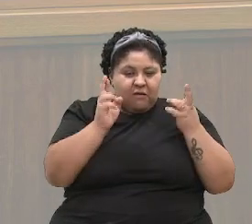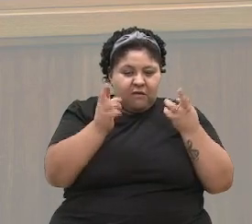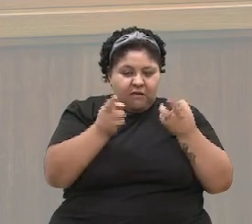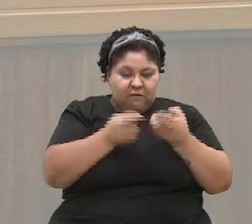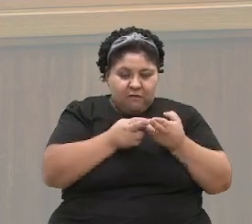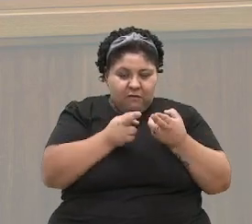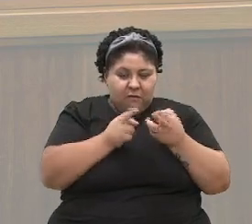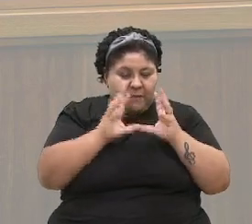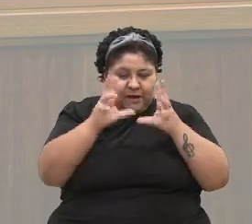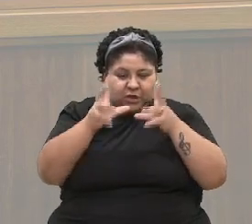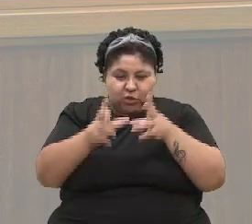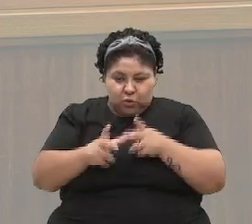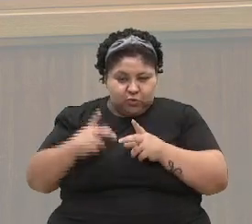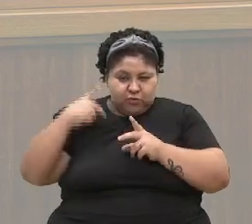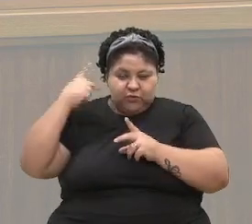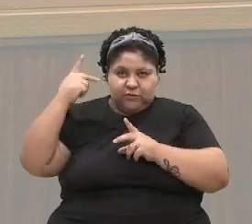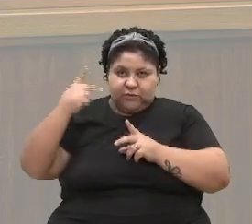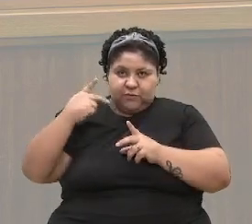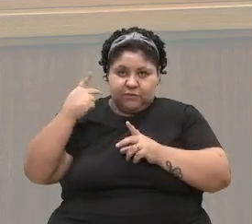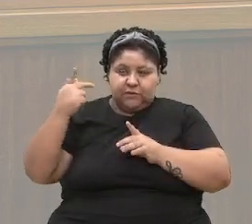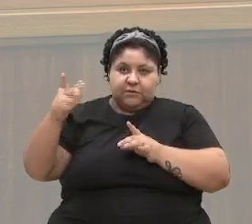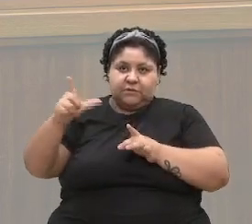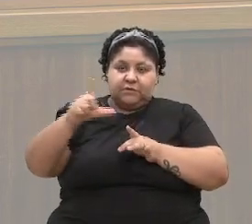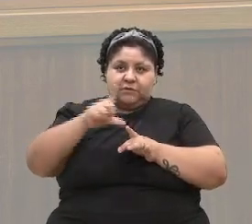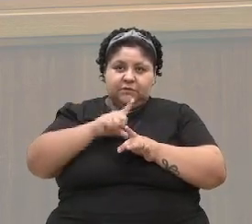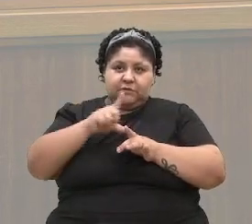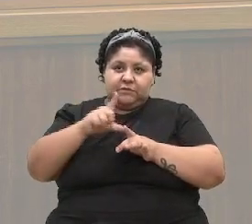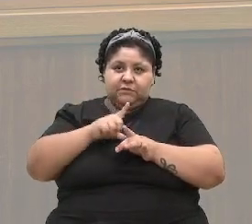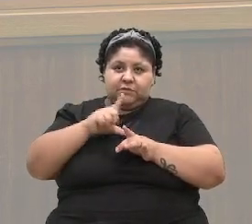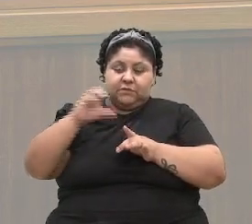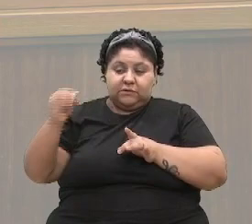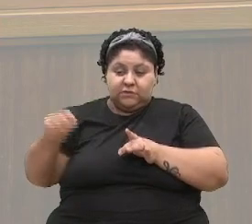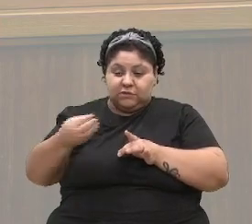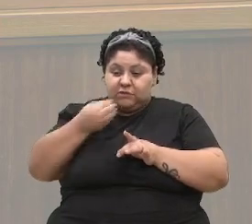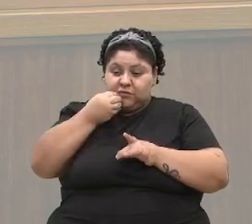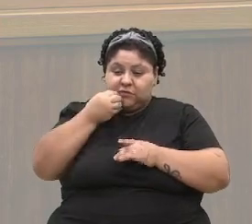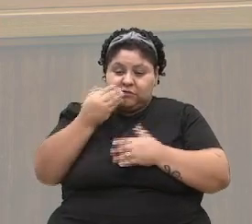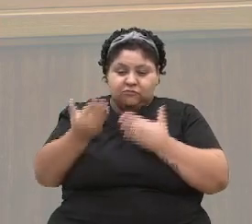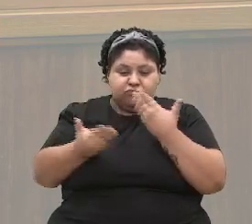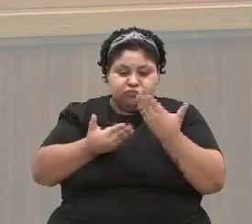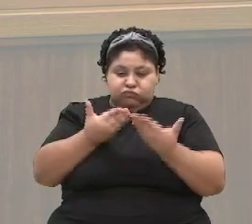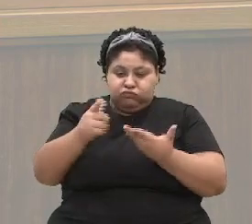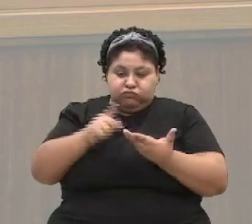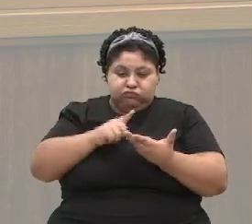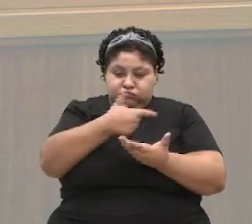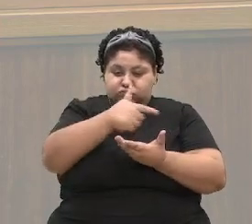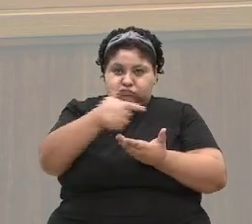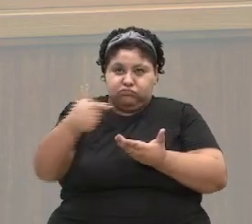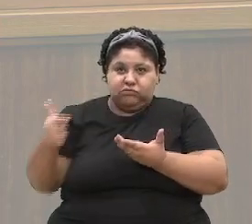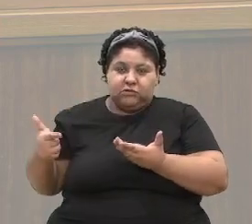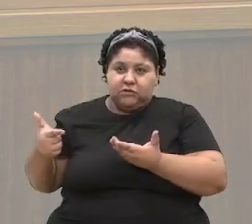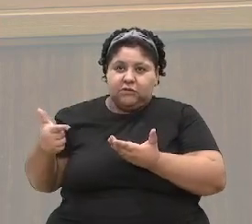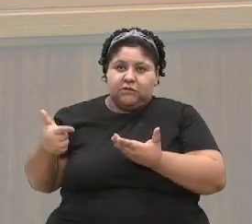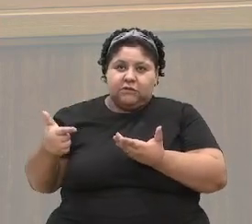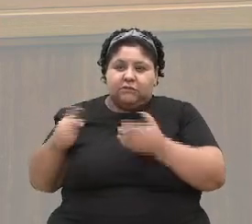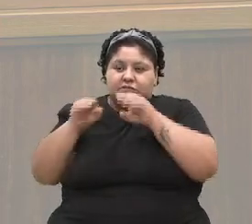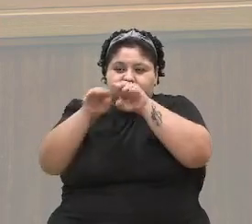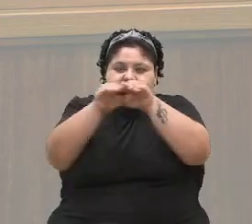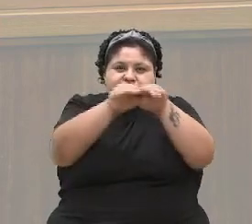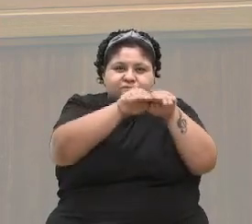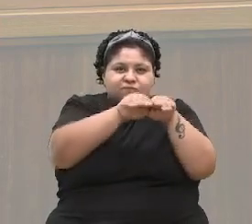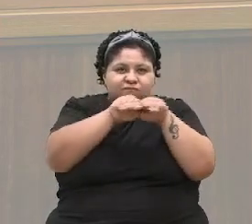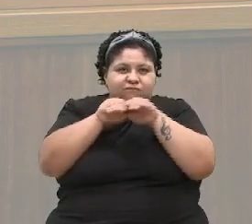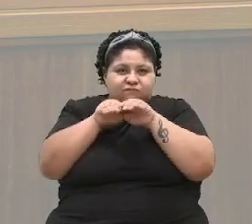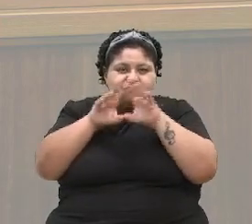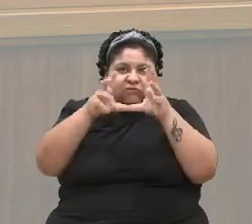os vereadores aqui, que teria tido uma oportunidade, talvez, de nós termos um consenso novamente, uma unanimidade de